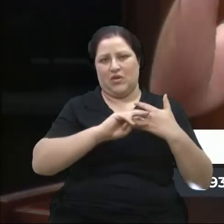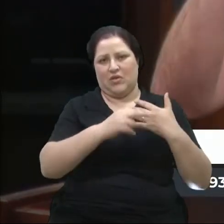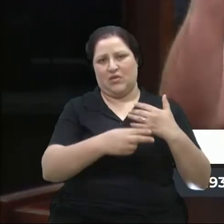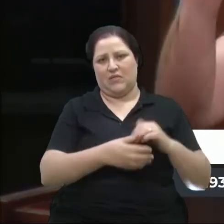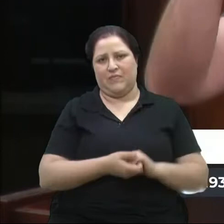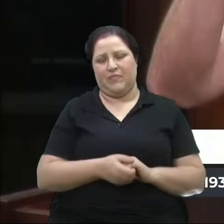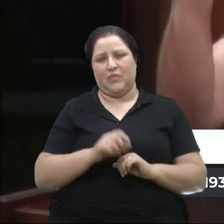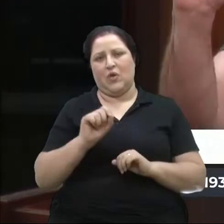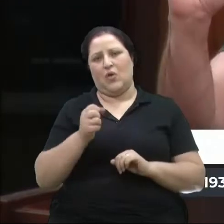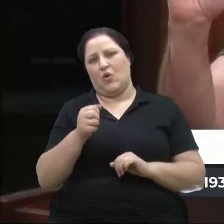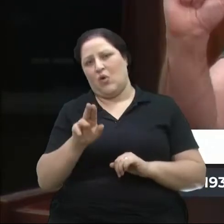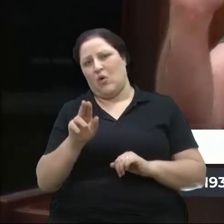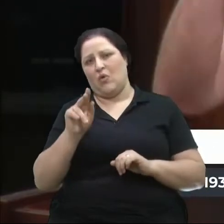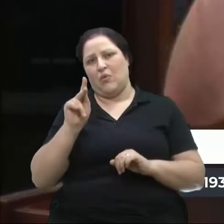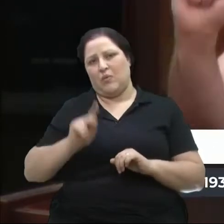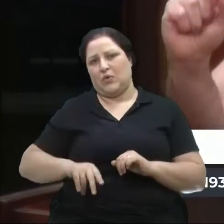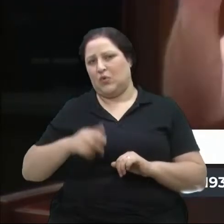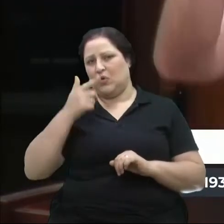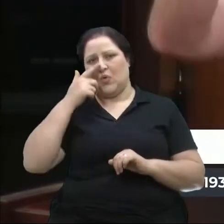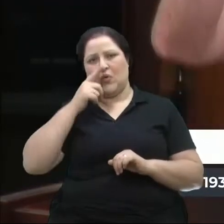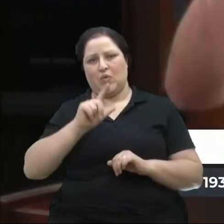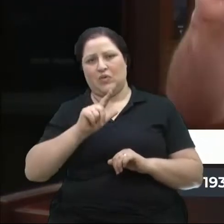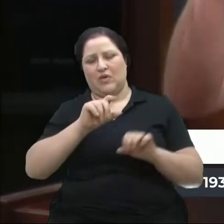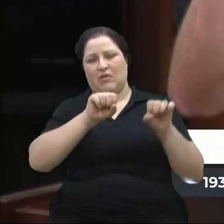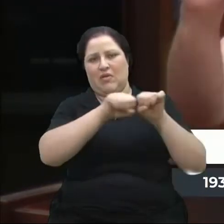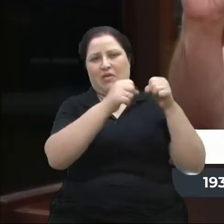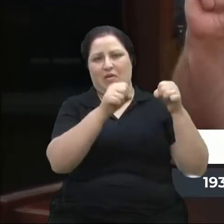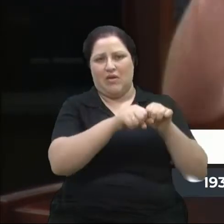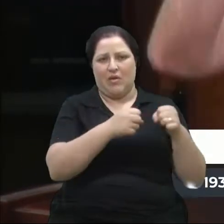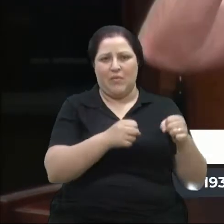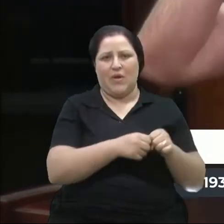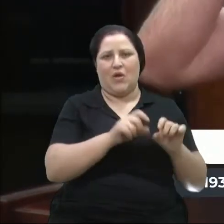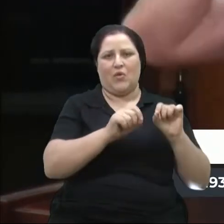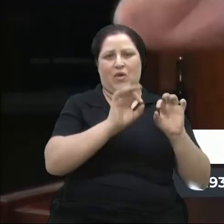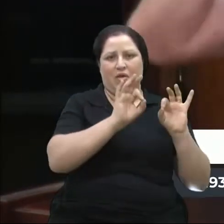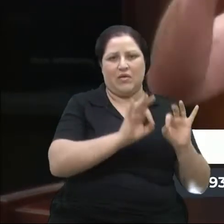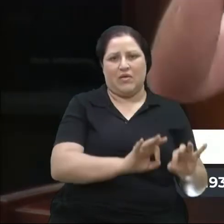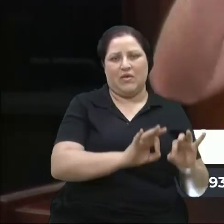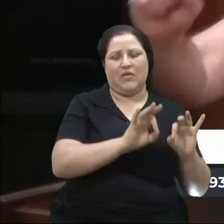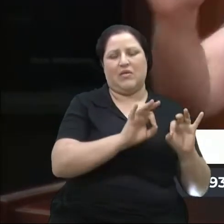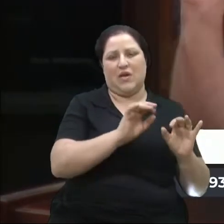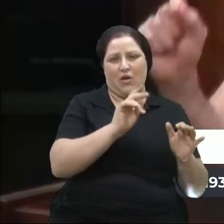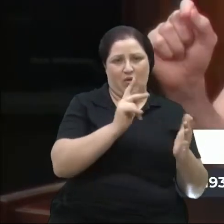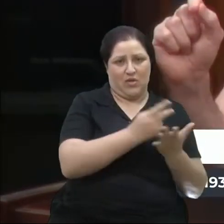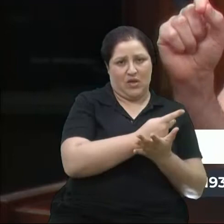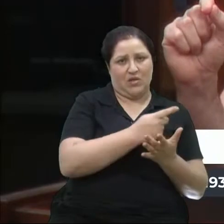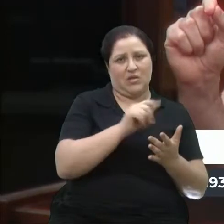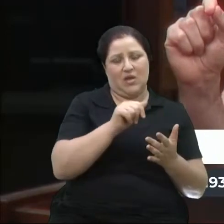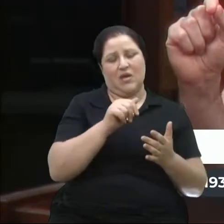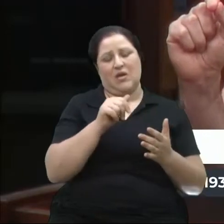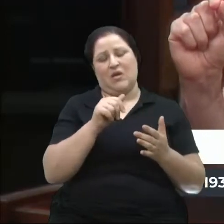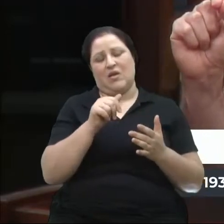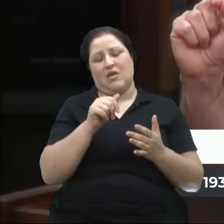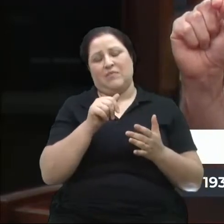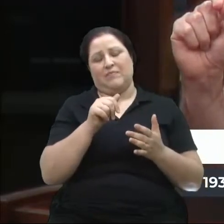que é quando você não consegue desmontar o fato e aí você ataca quem conta o fato.